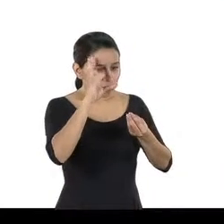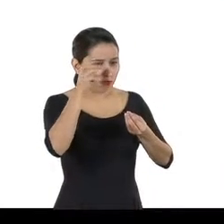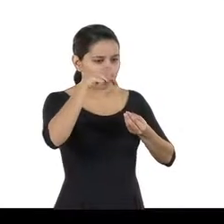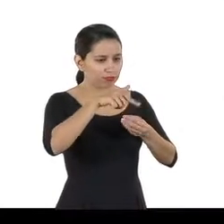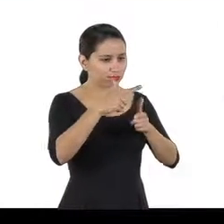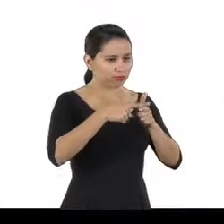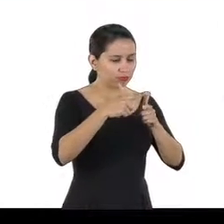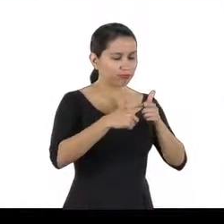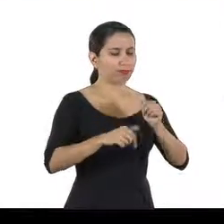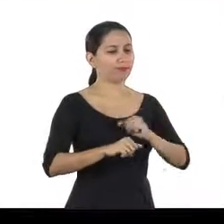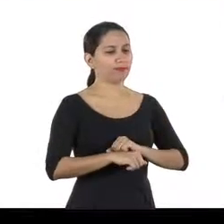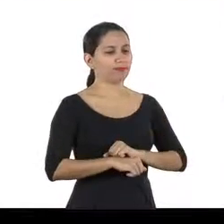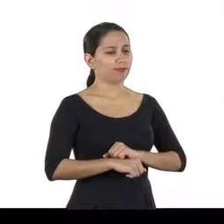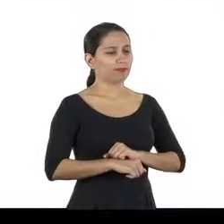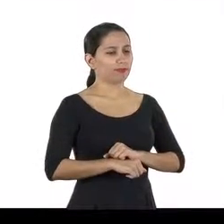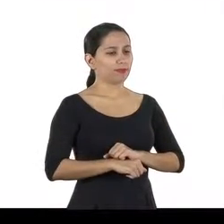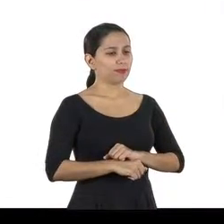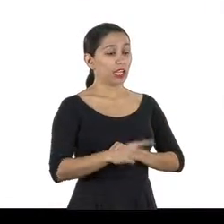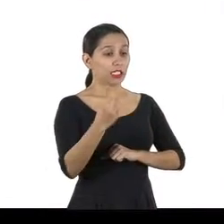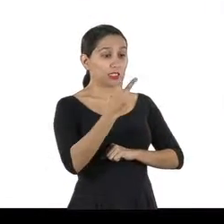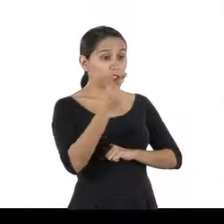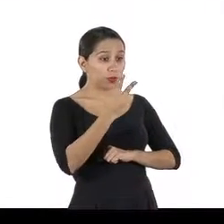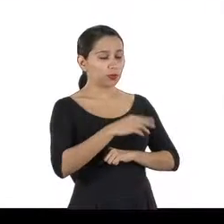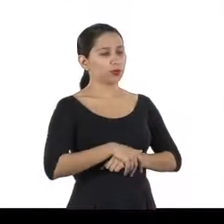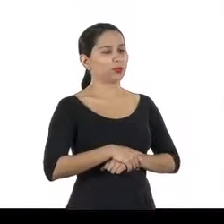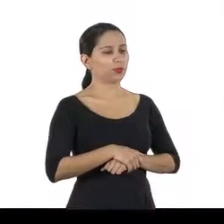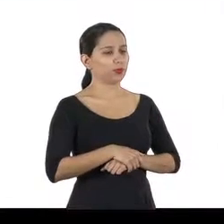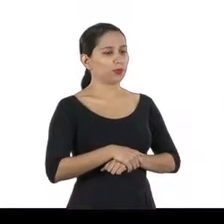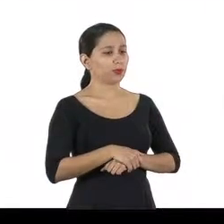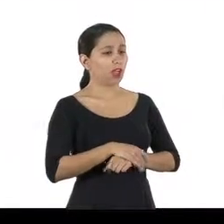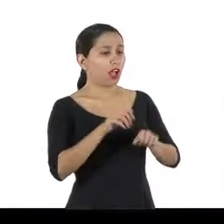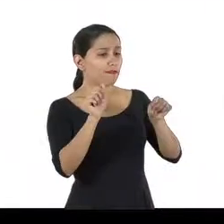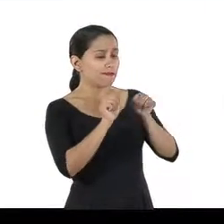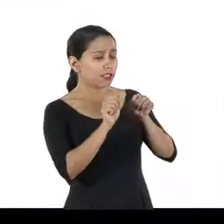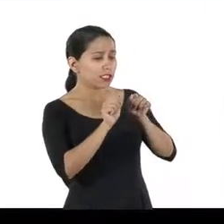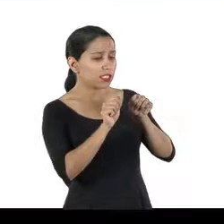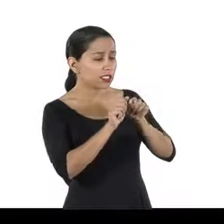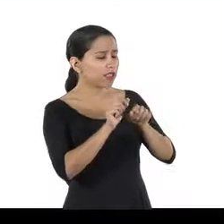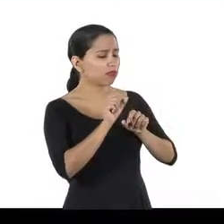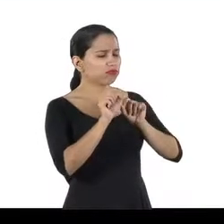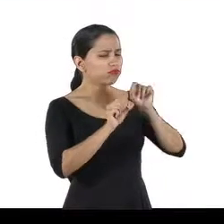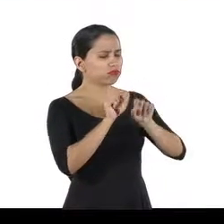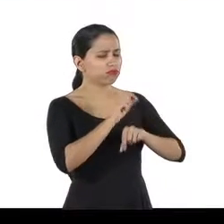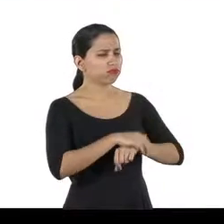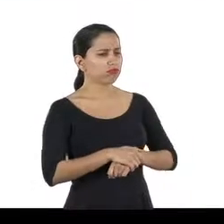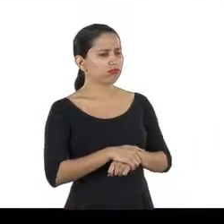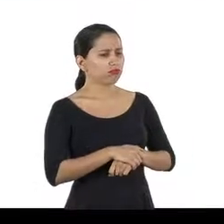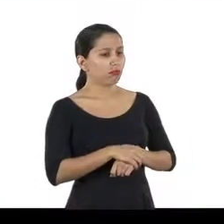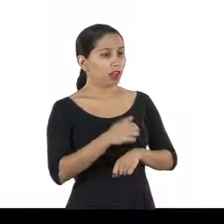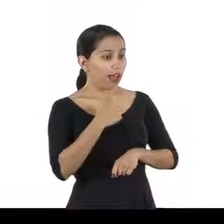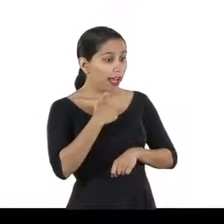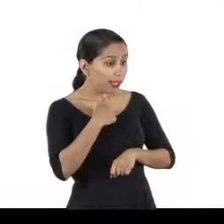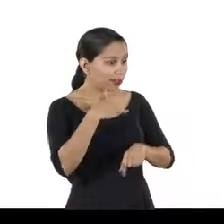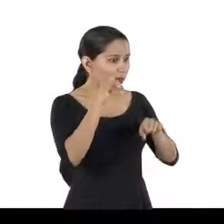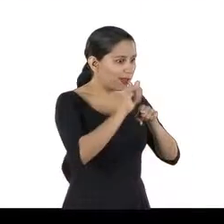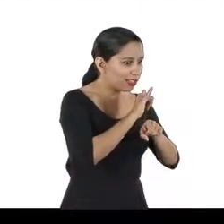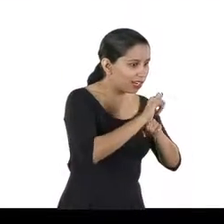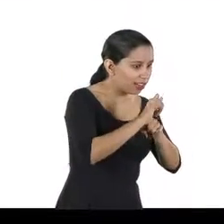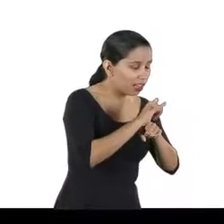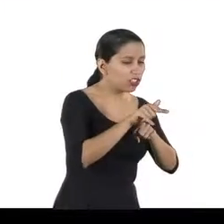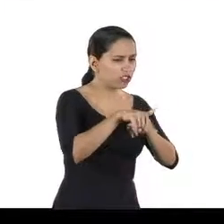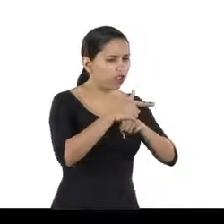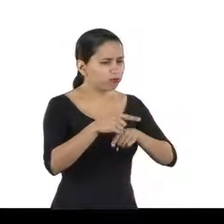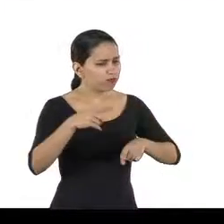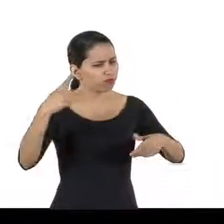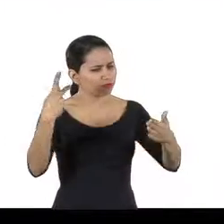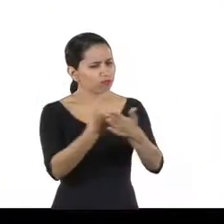responsabilidades. A segunda etapa é a execução, que é pôr em prática o plano que eu estabeleci. A